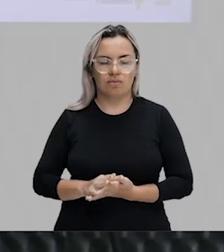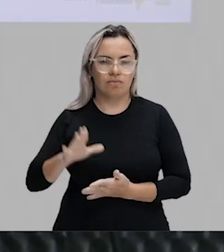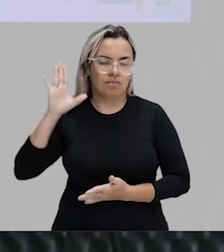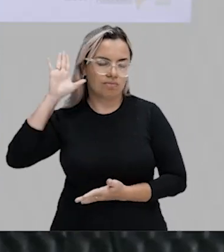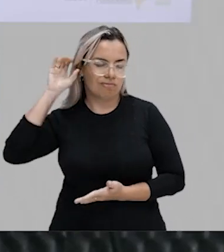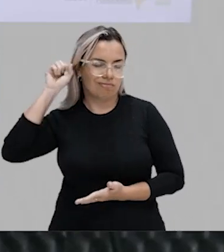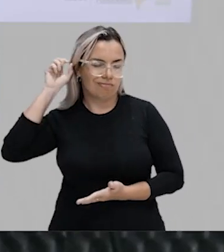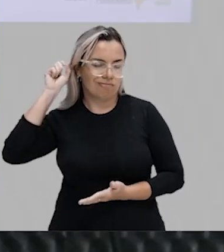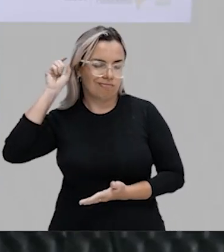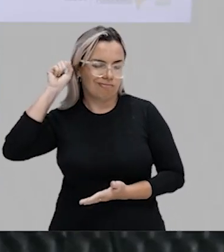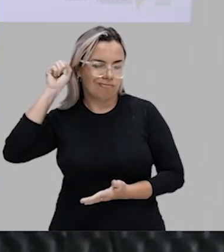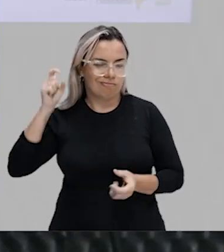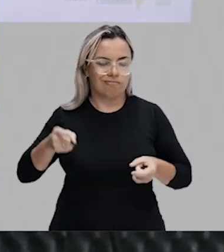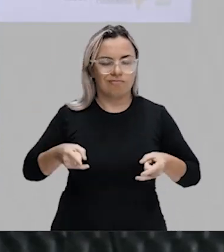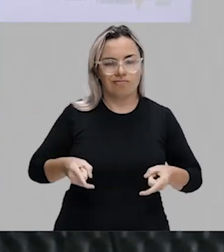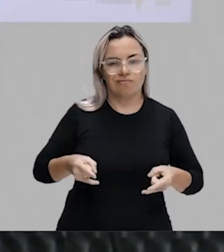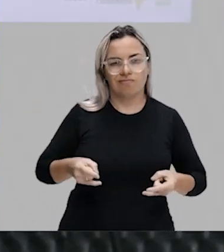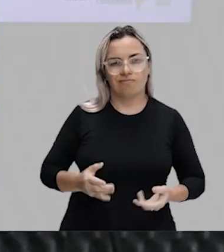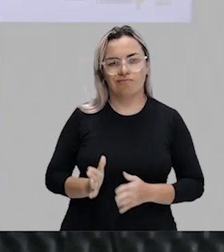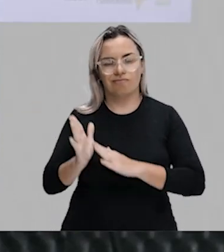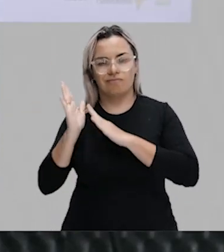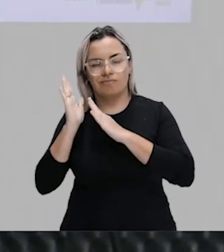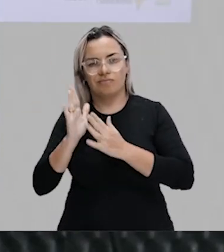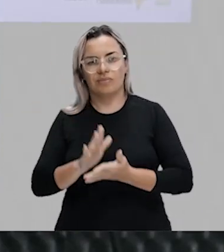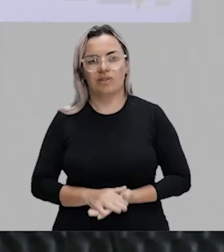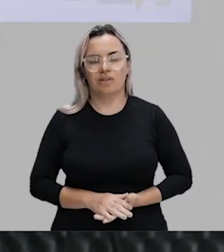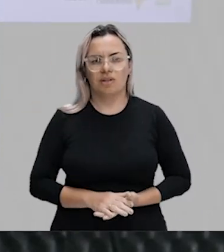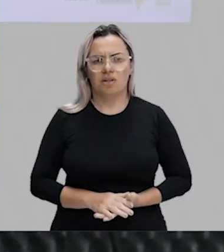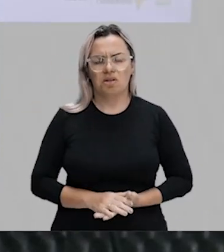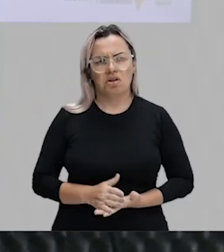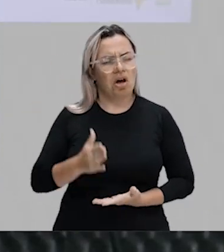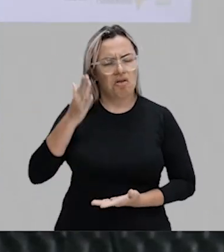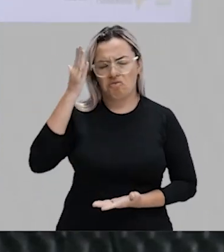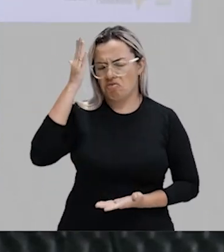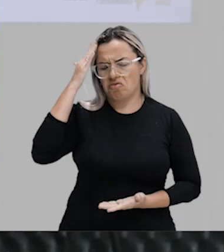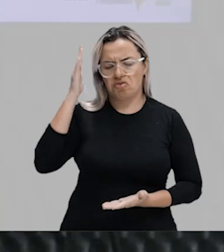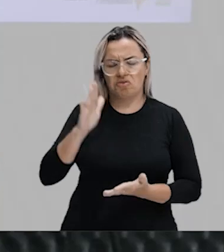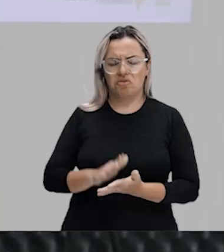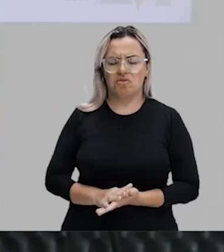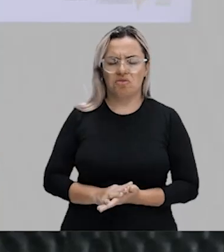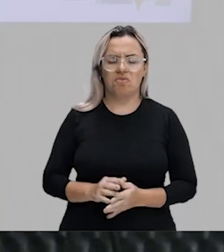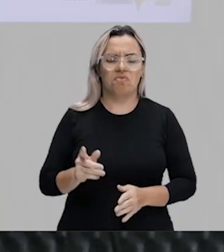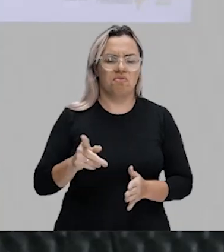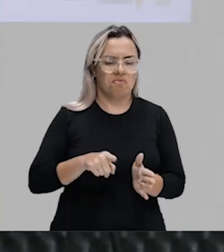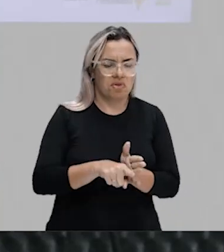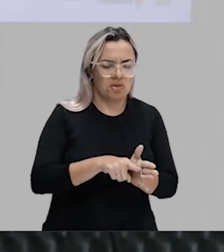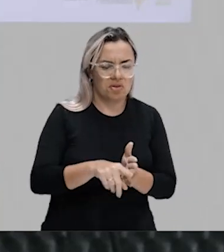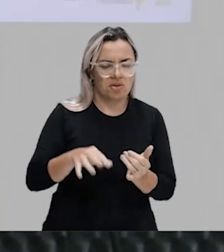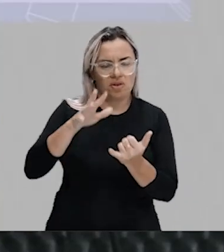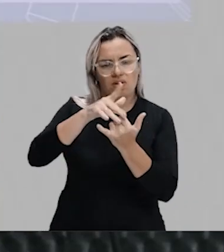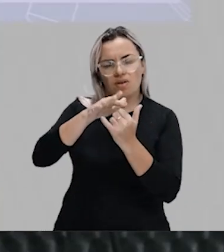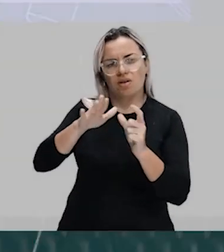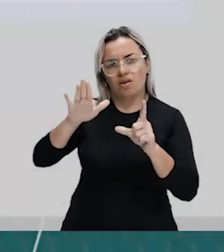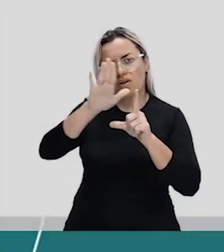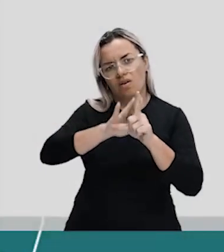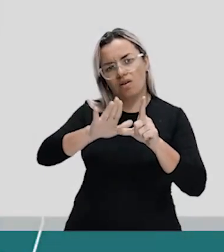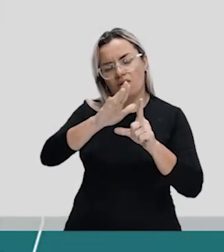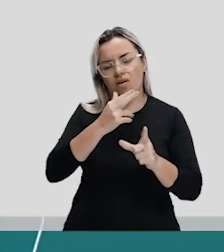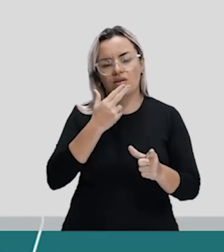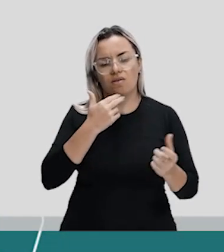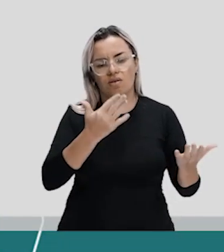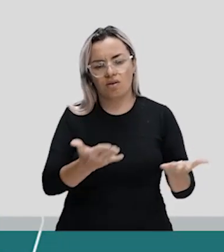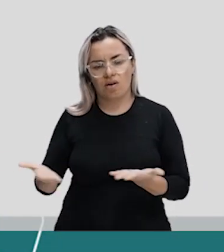escutando, escutando. Não entendeu? YouTube, plataforma Gonçalves Dias está lá, salve. E a gente vai falar